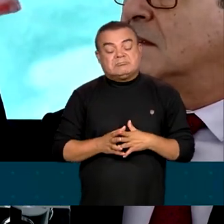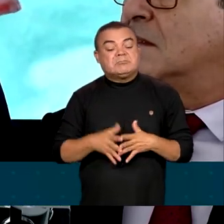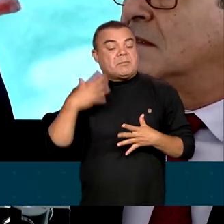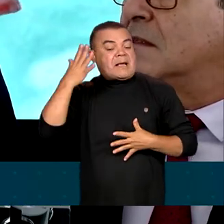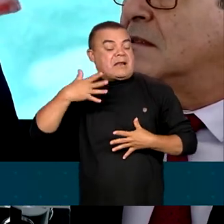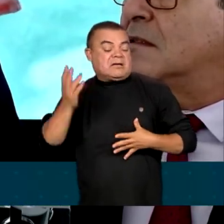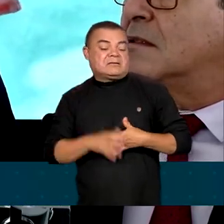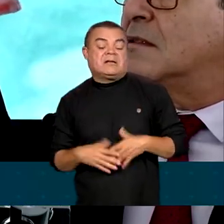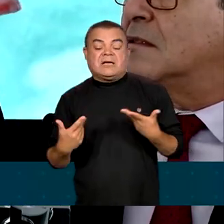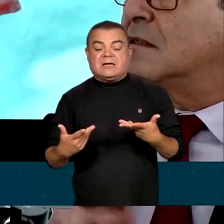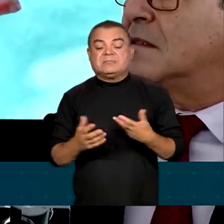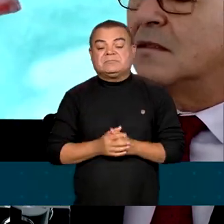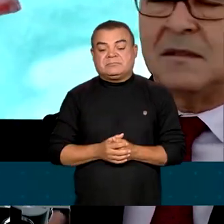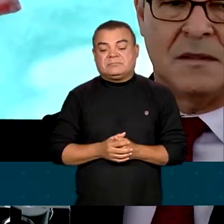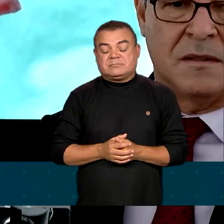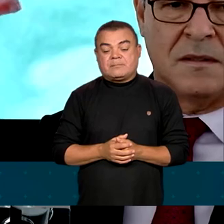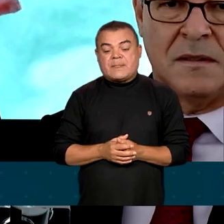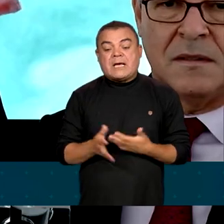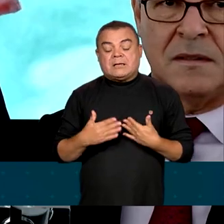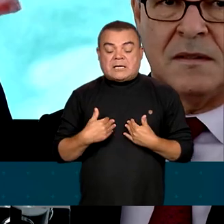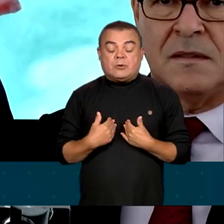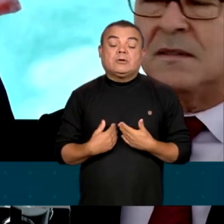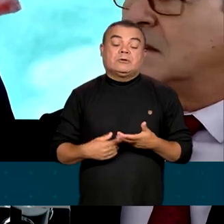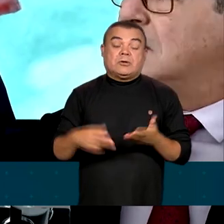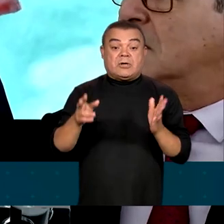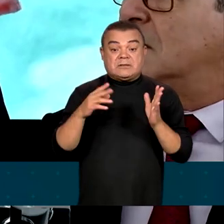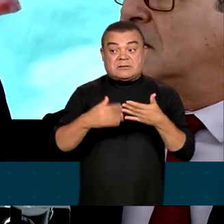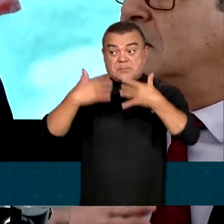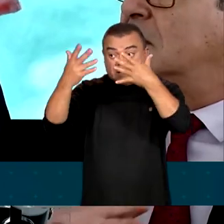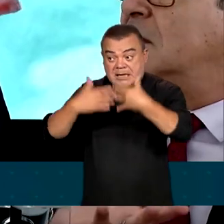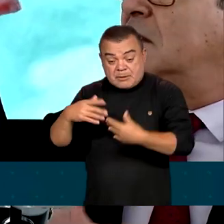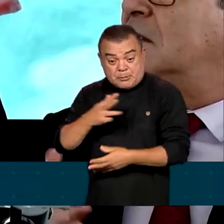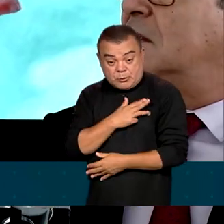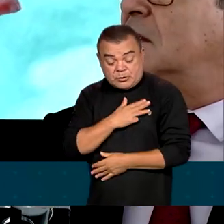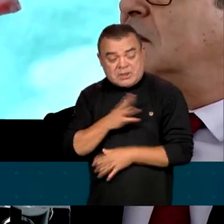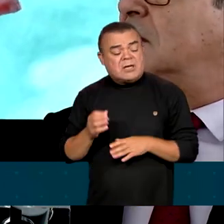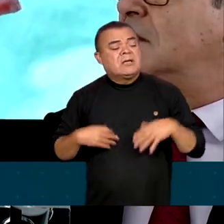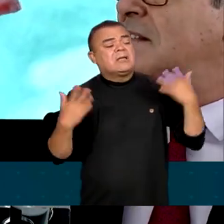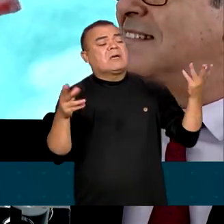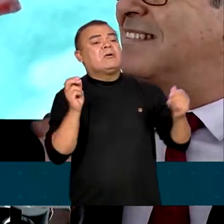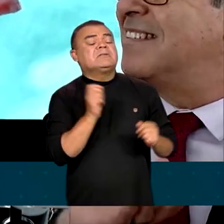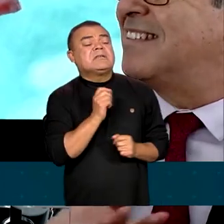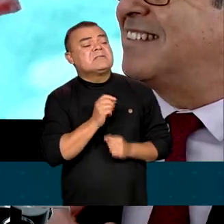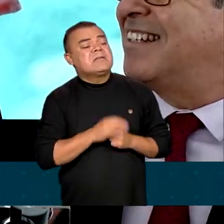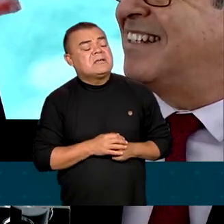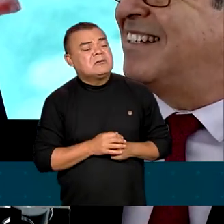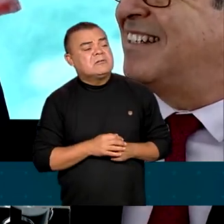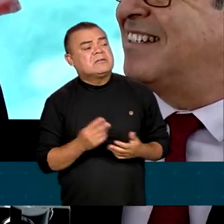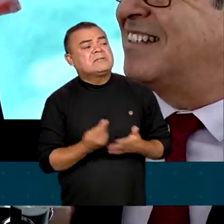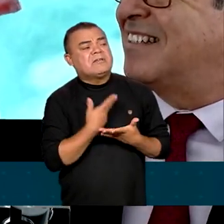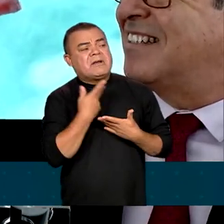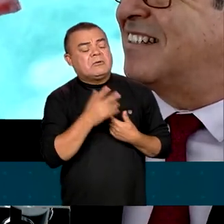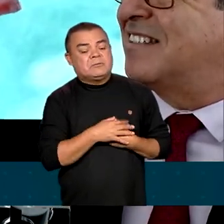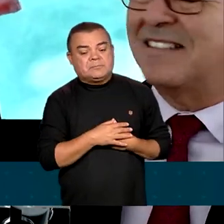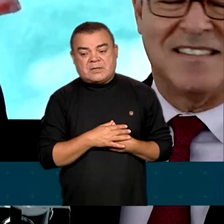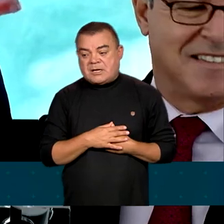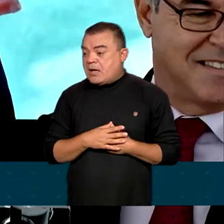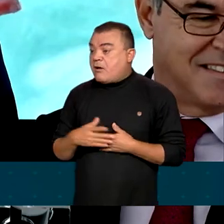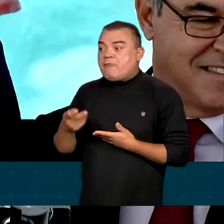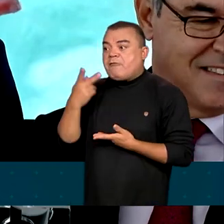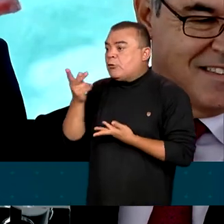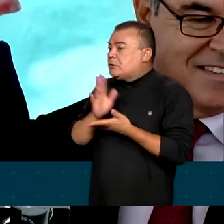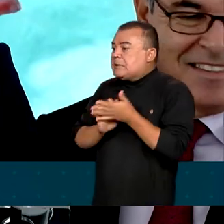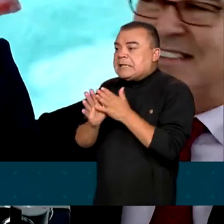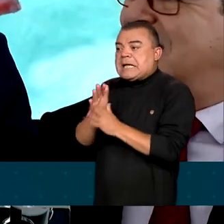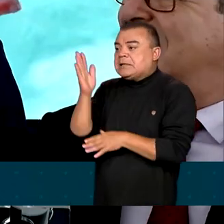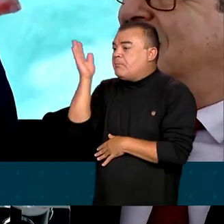presidente Lula agora, nós relatamos o fato ocorrido para ele. Ele perguntou, o que aconteceu, por causa de contas, o você falou de mal? E eu falei, não falou nada de